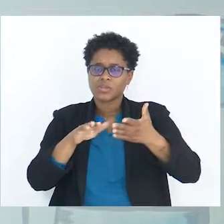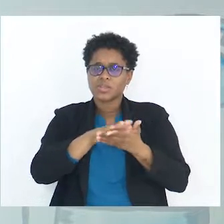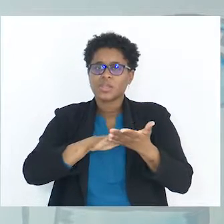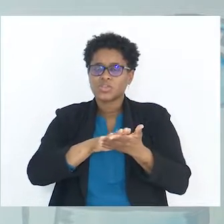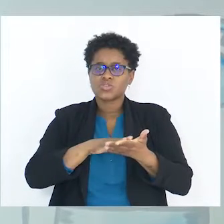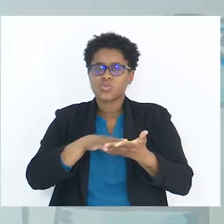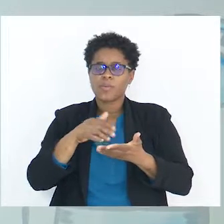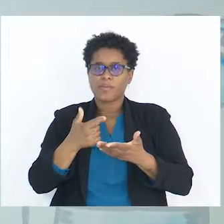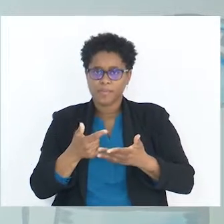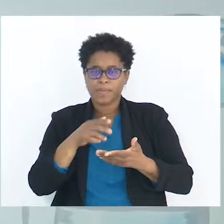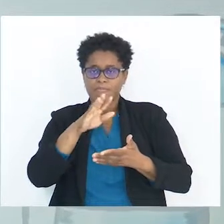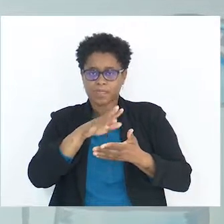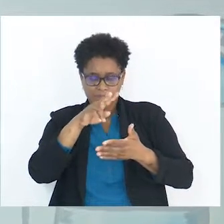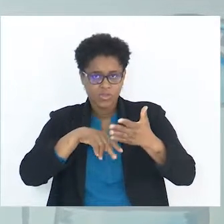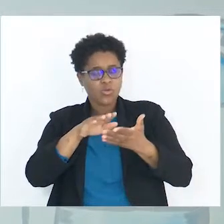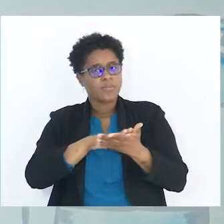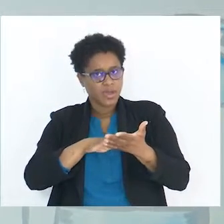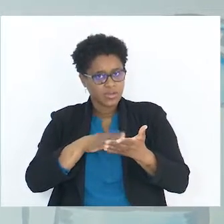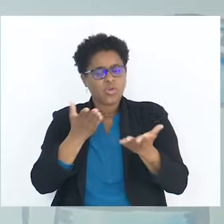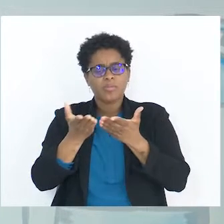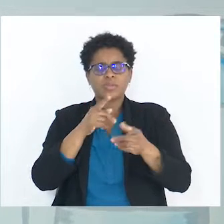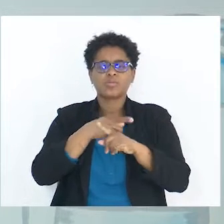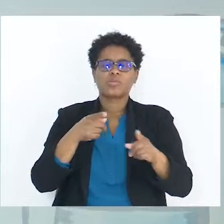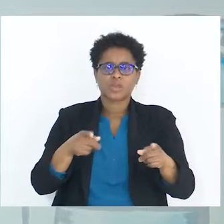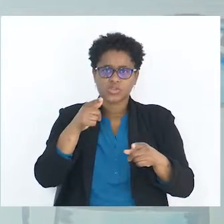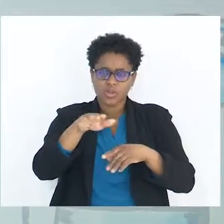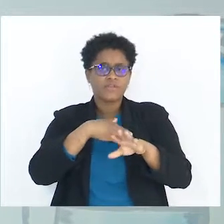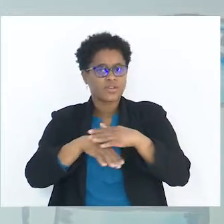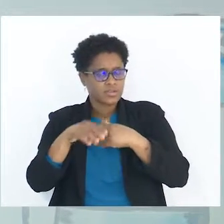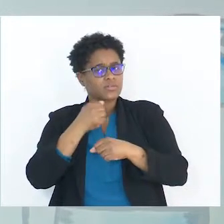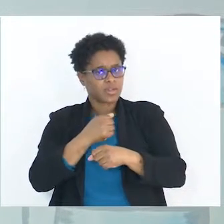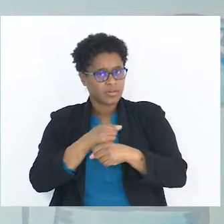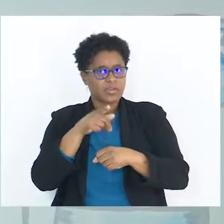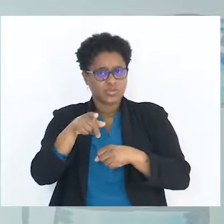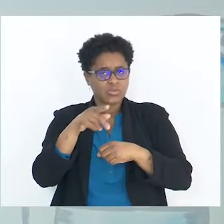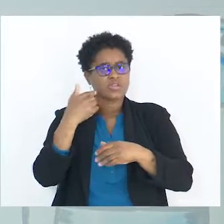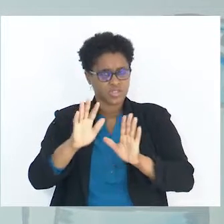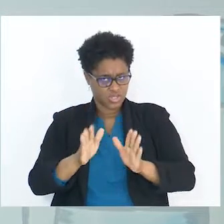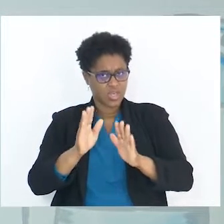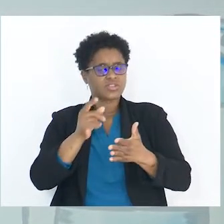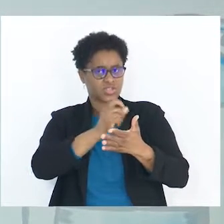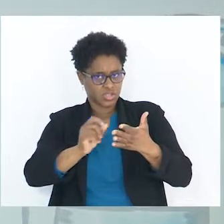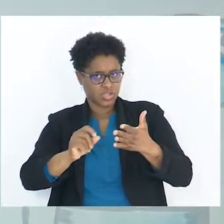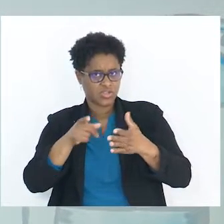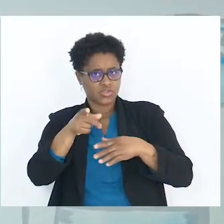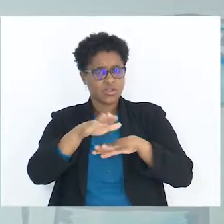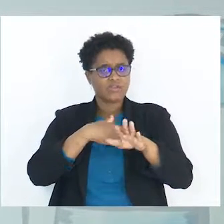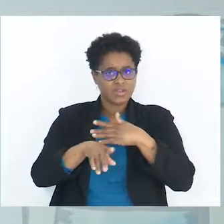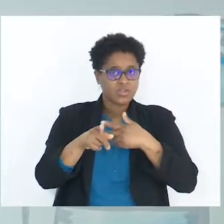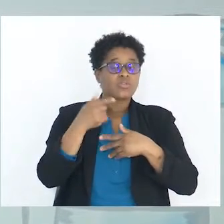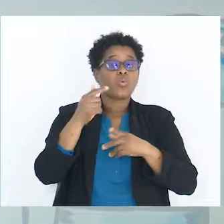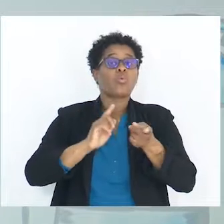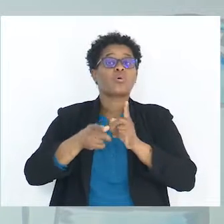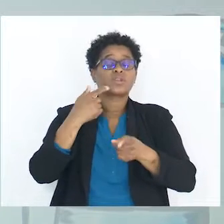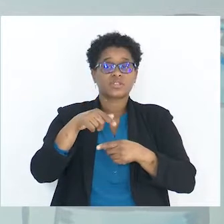vais fazer essa tarefa através de um texto que é dado, que já está lá escrito. Então tu vais fazer aquela linha do que está lá, com o que vais